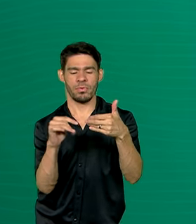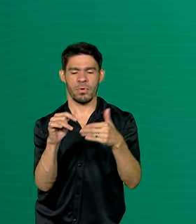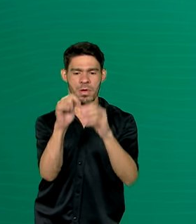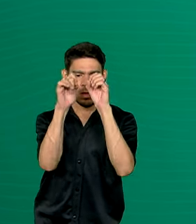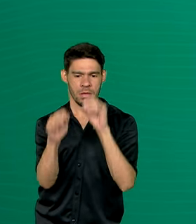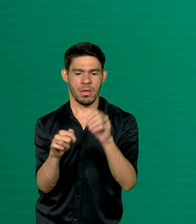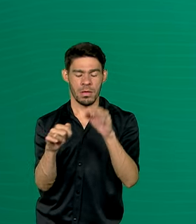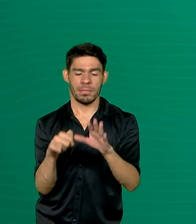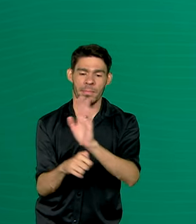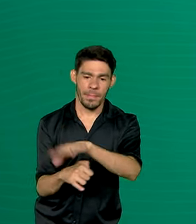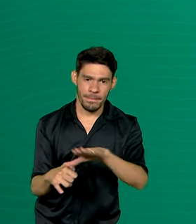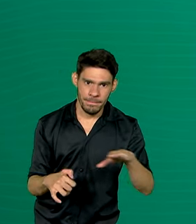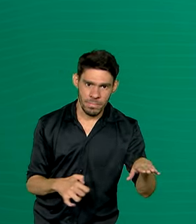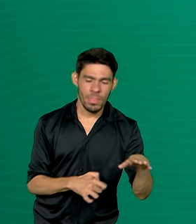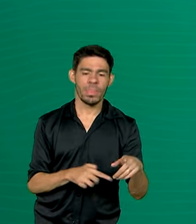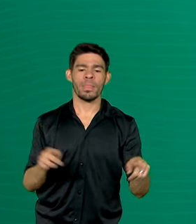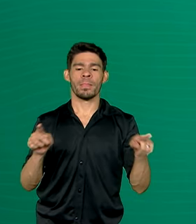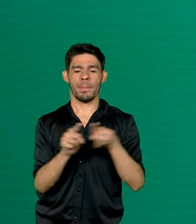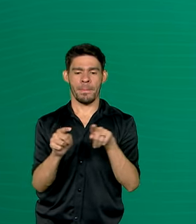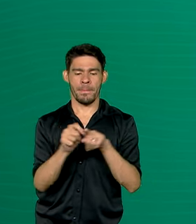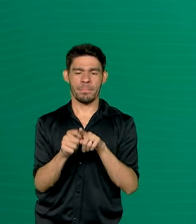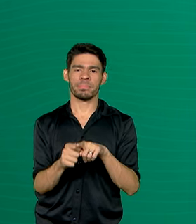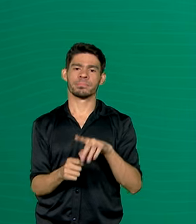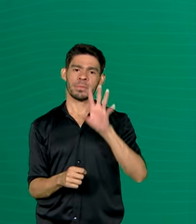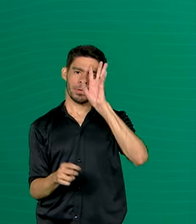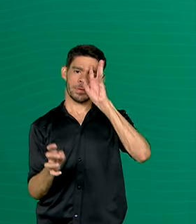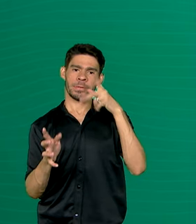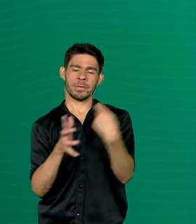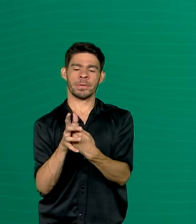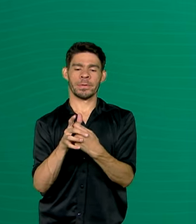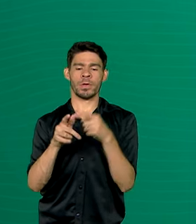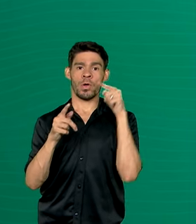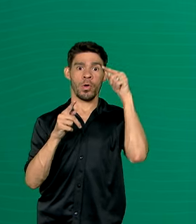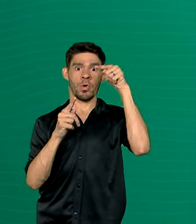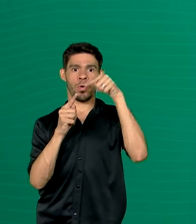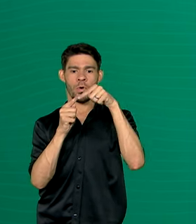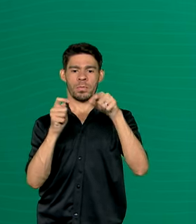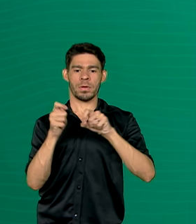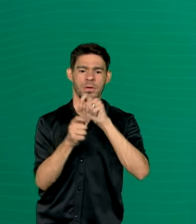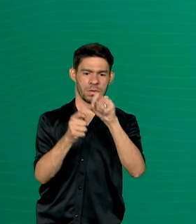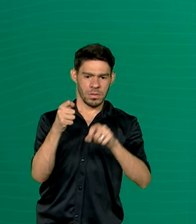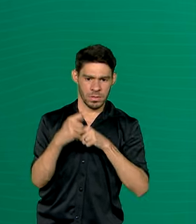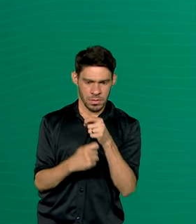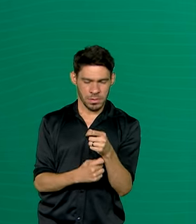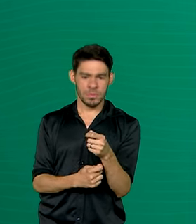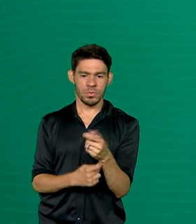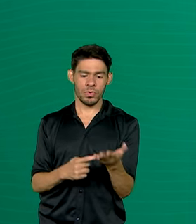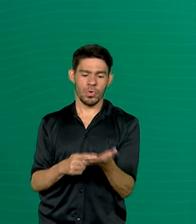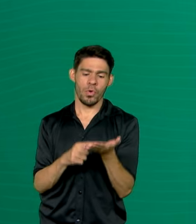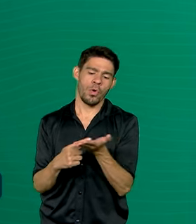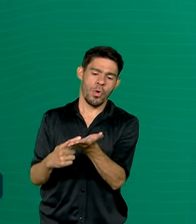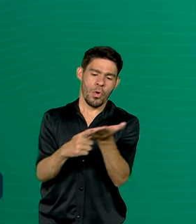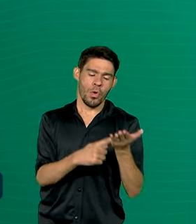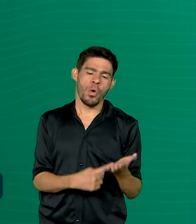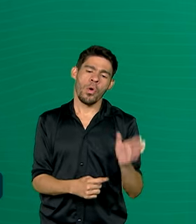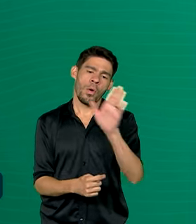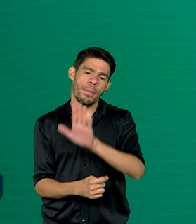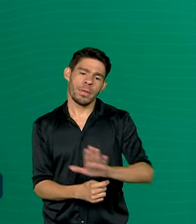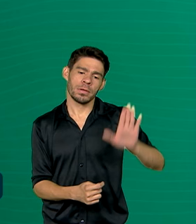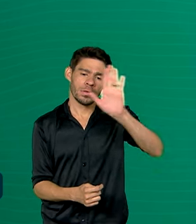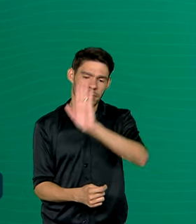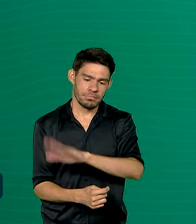alfabetização das crianças. Nós estabelecemos como uma meta, dentro do Compromisso Nacional Criança